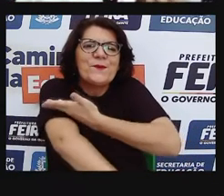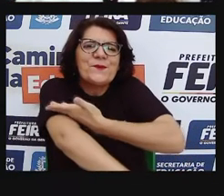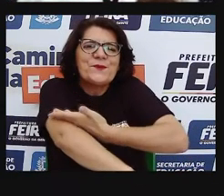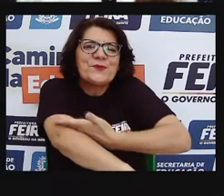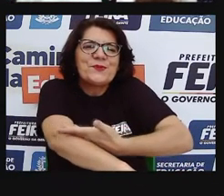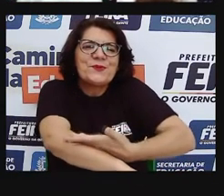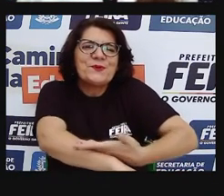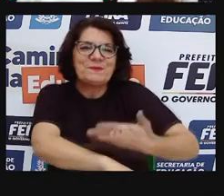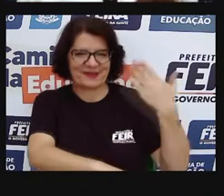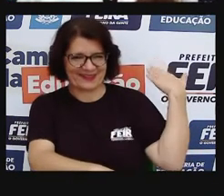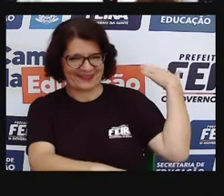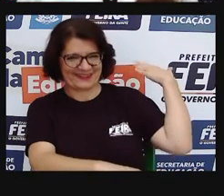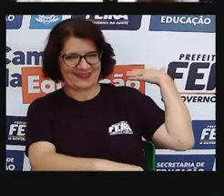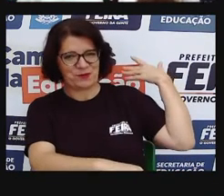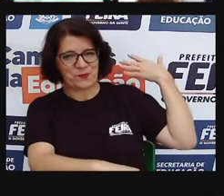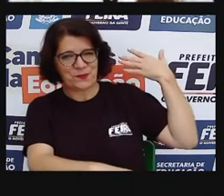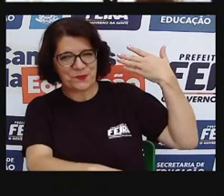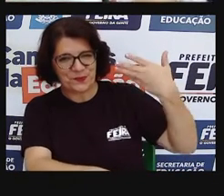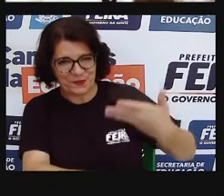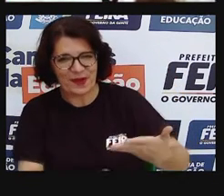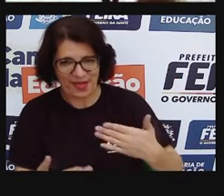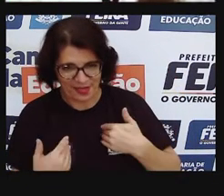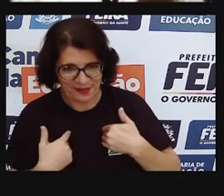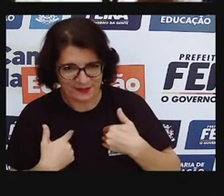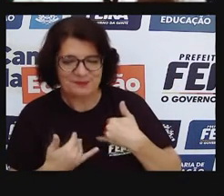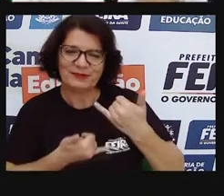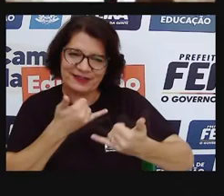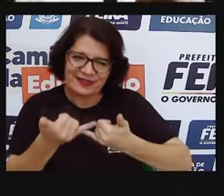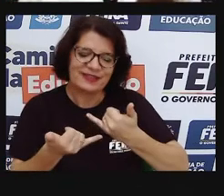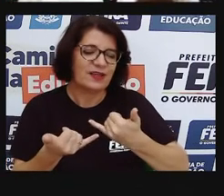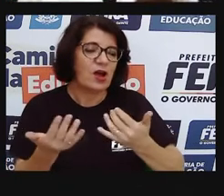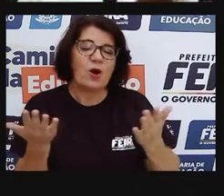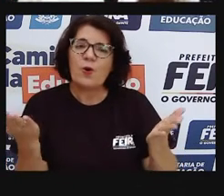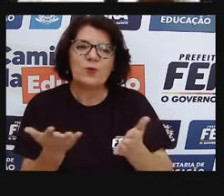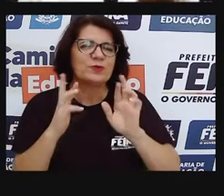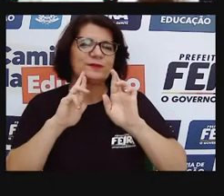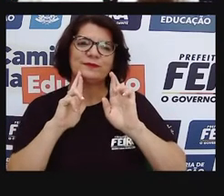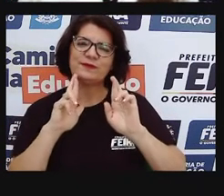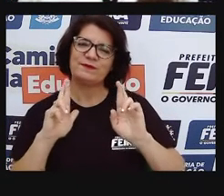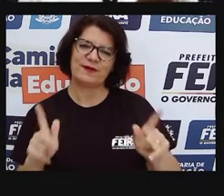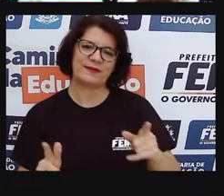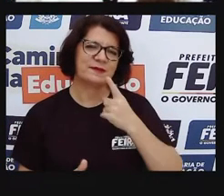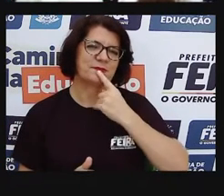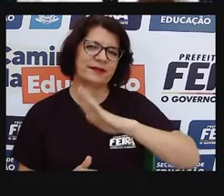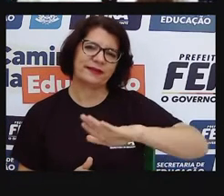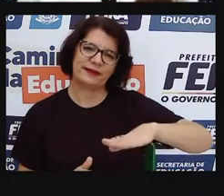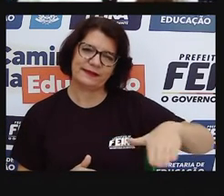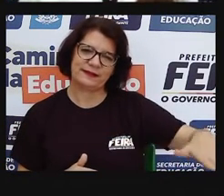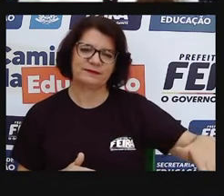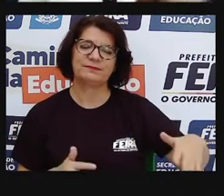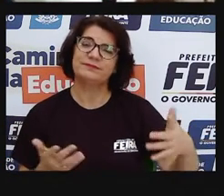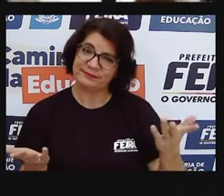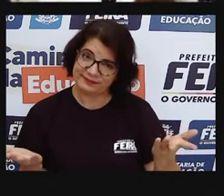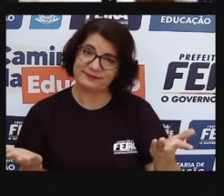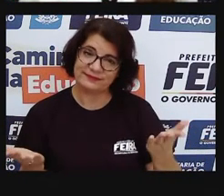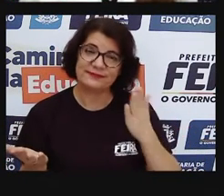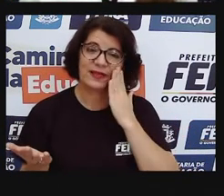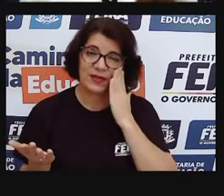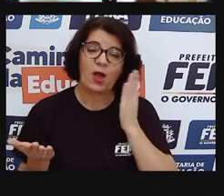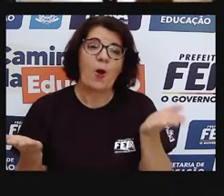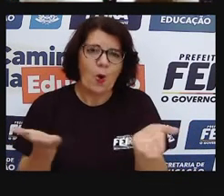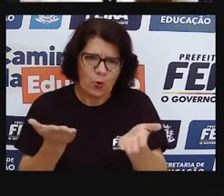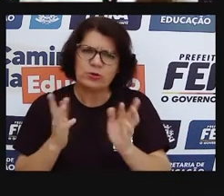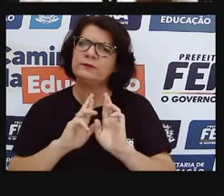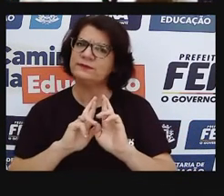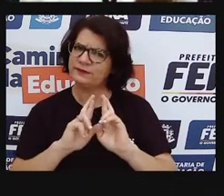da rua, não tem essa experiência das árvores, da natureza, porque, claro, que a nossa realidade hoje,